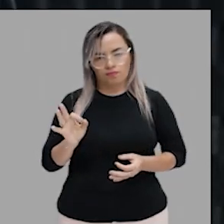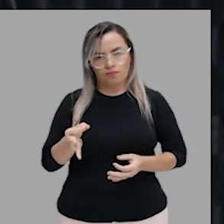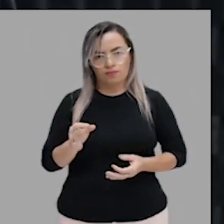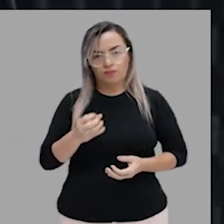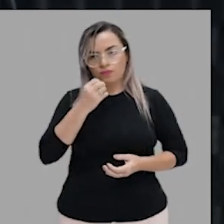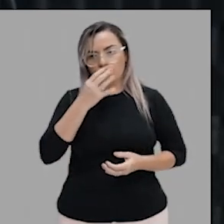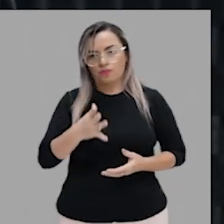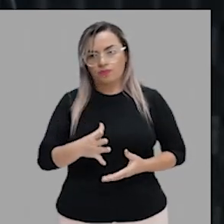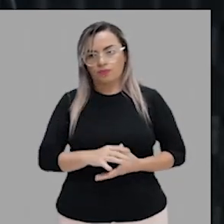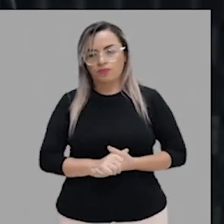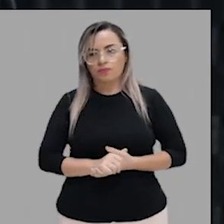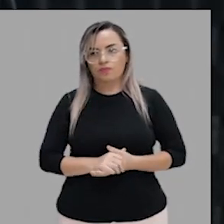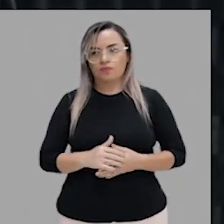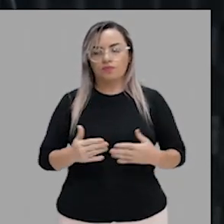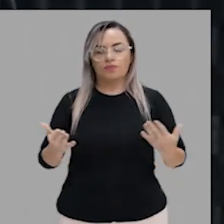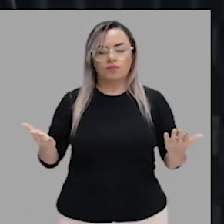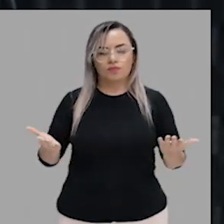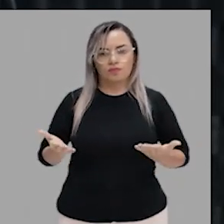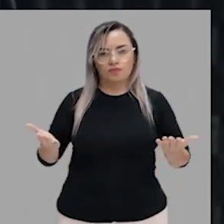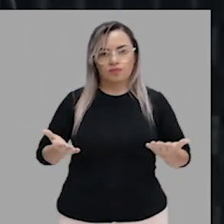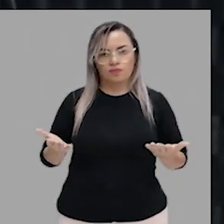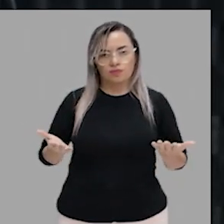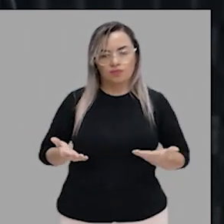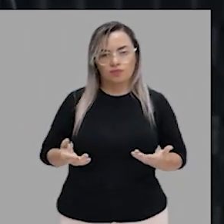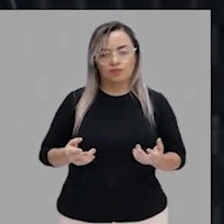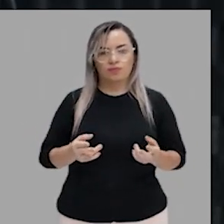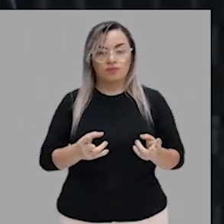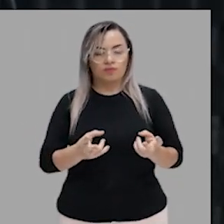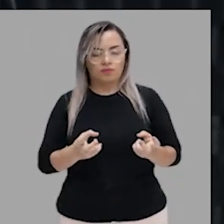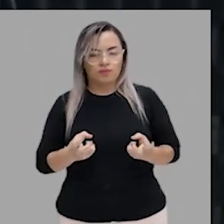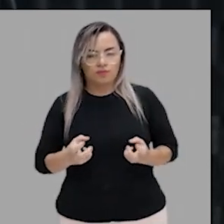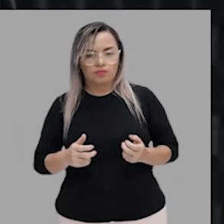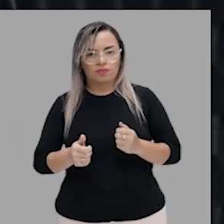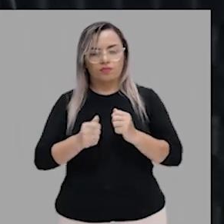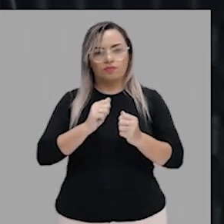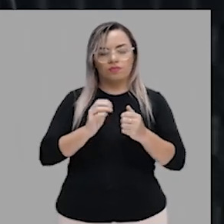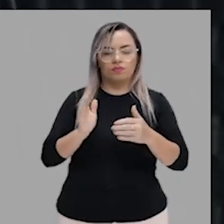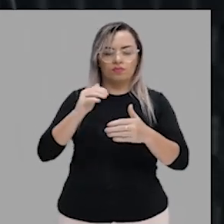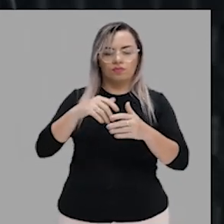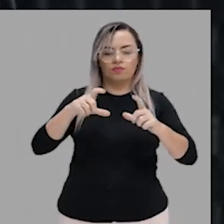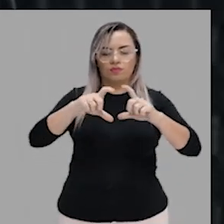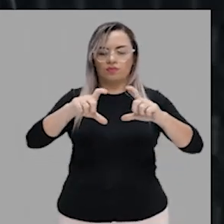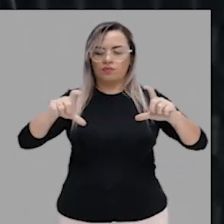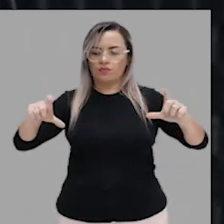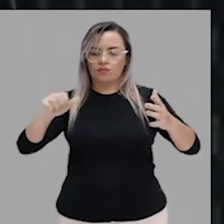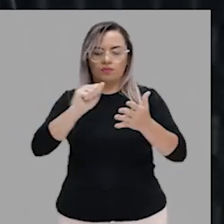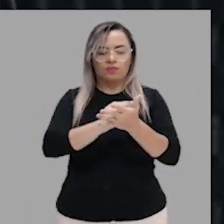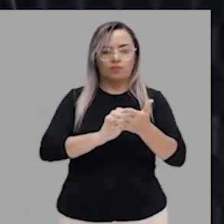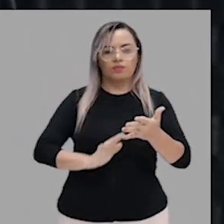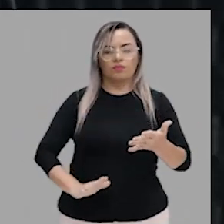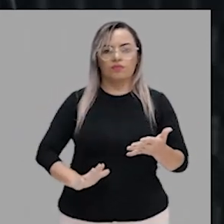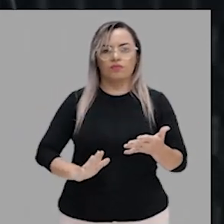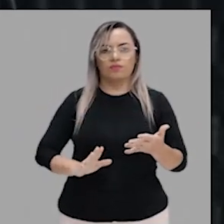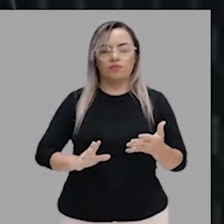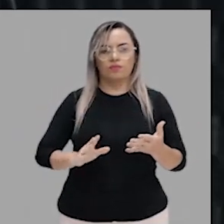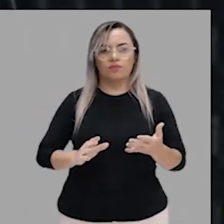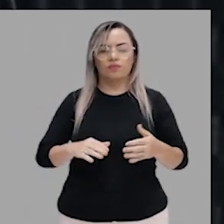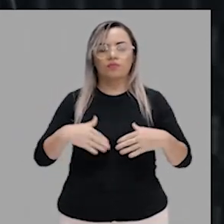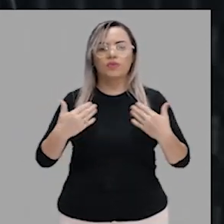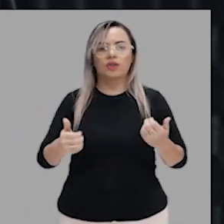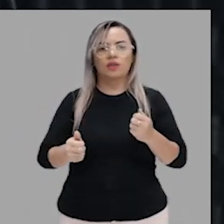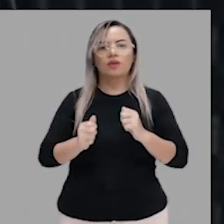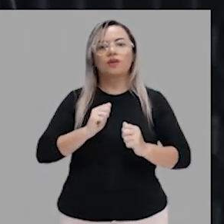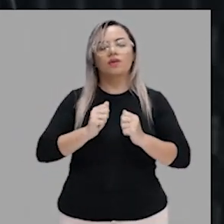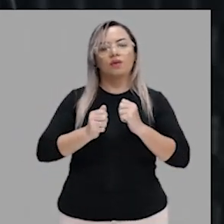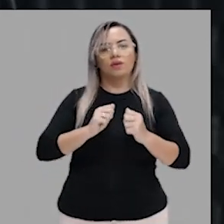Bom, hoje nós vimos, mais uma vez, a regência dentro de exercícios. O que é a regência?